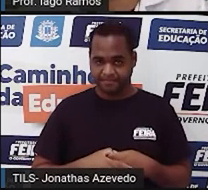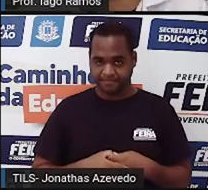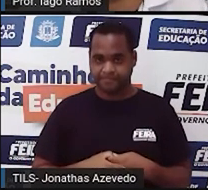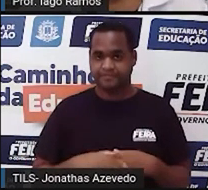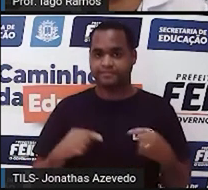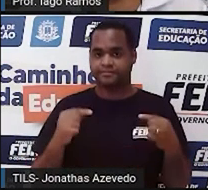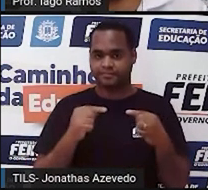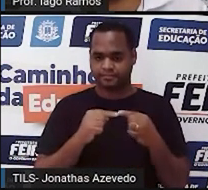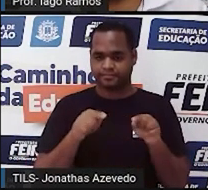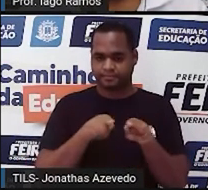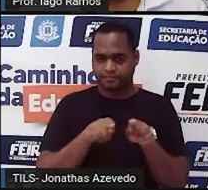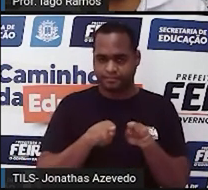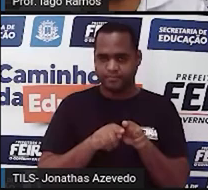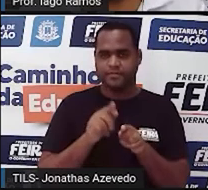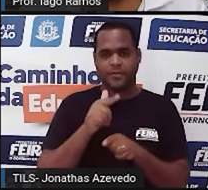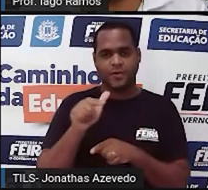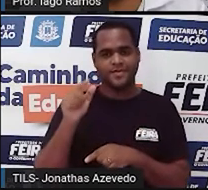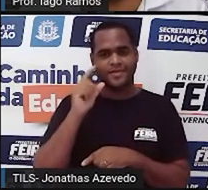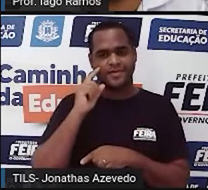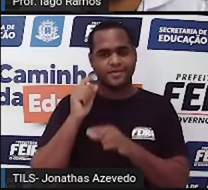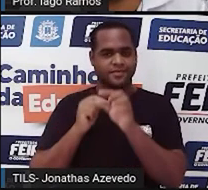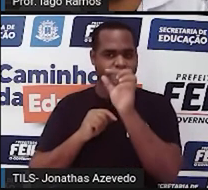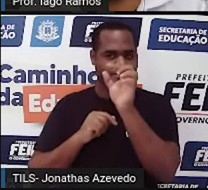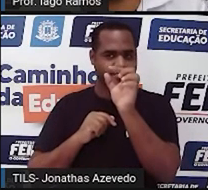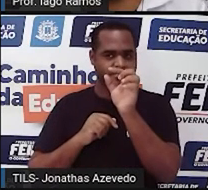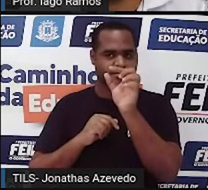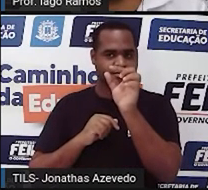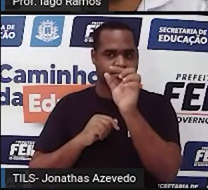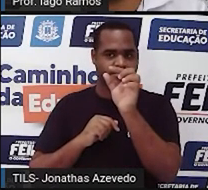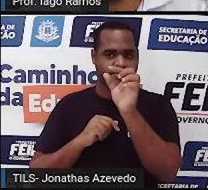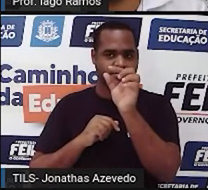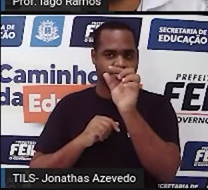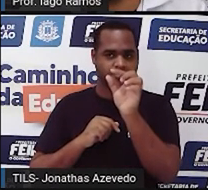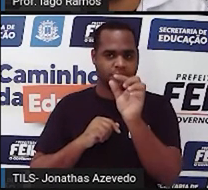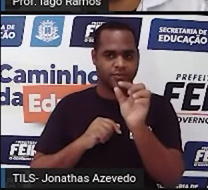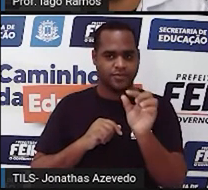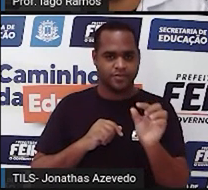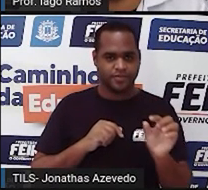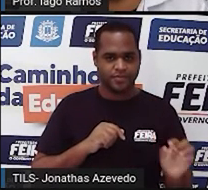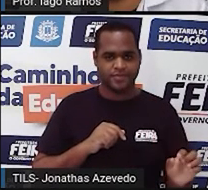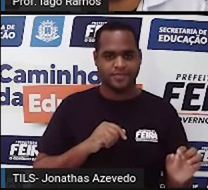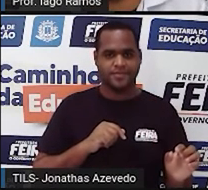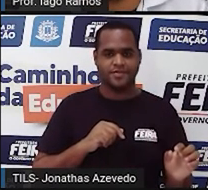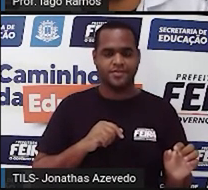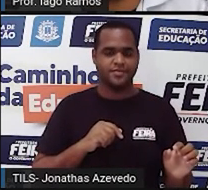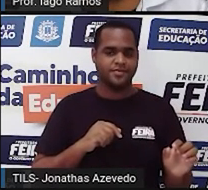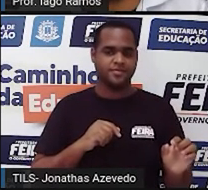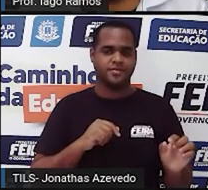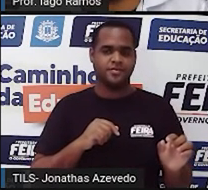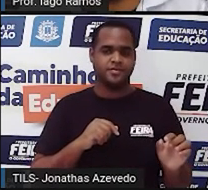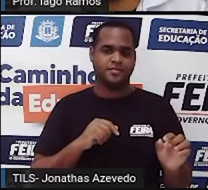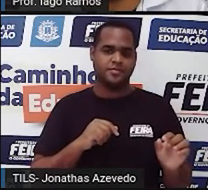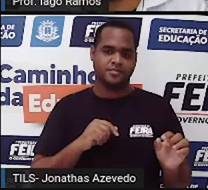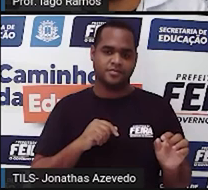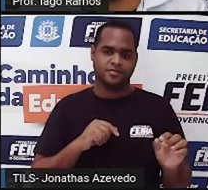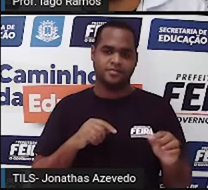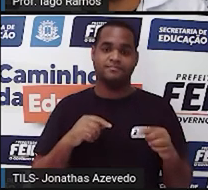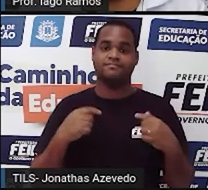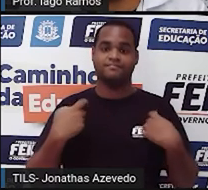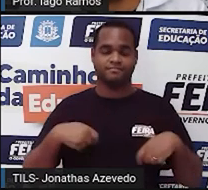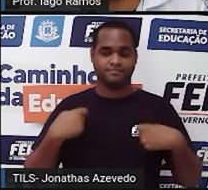diagonais. As diagonais são essas aqui, atravessando aqui assim. Quando somar aqui,